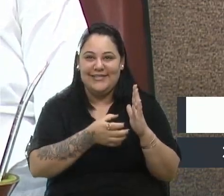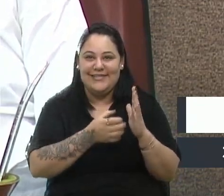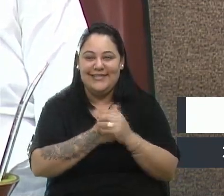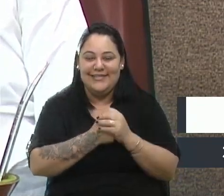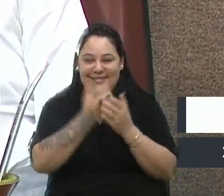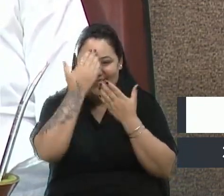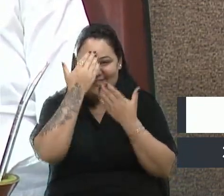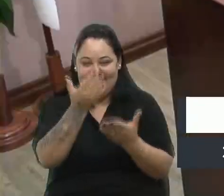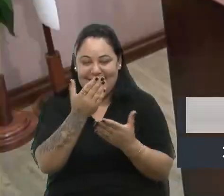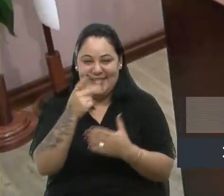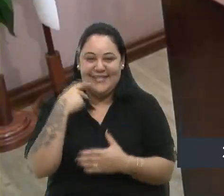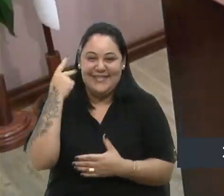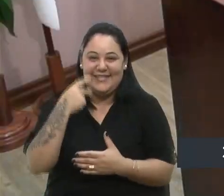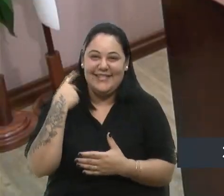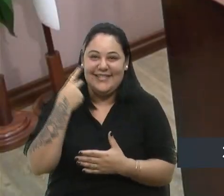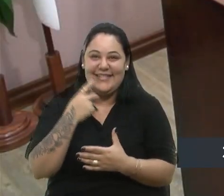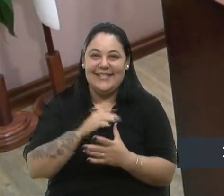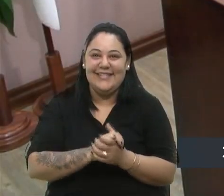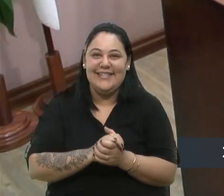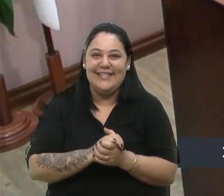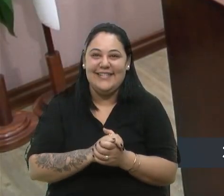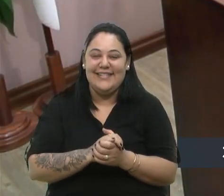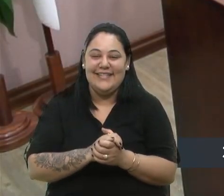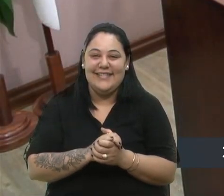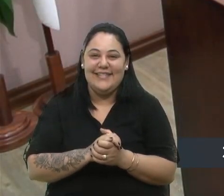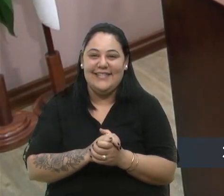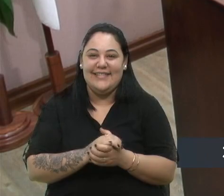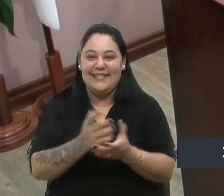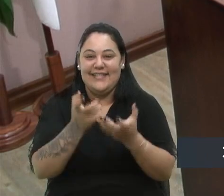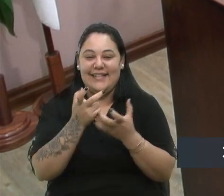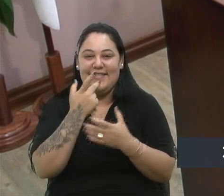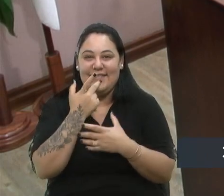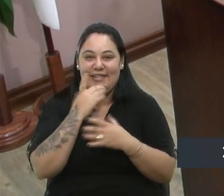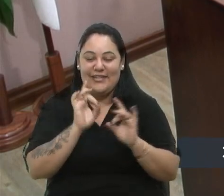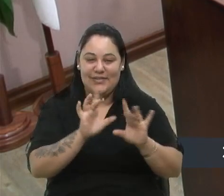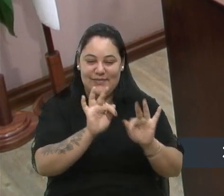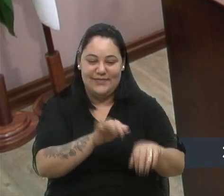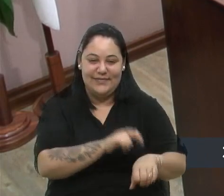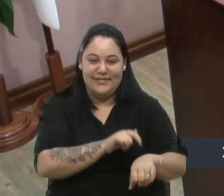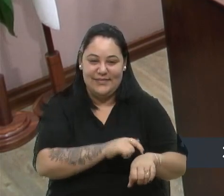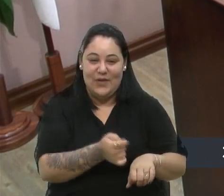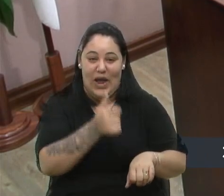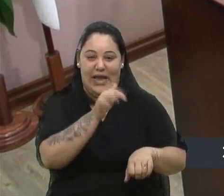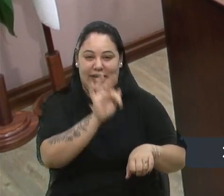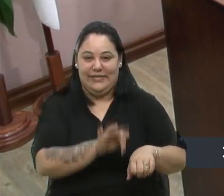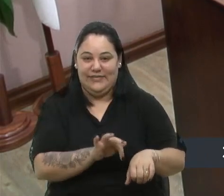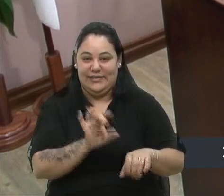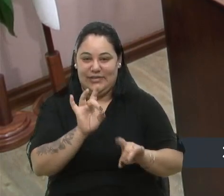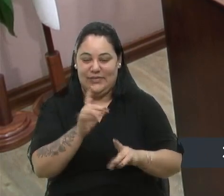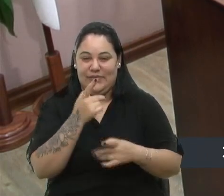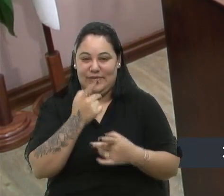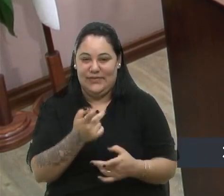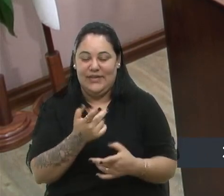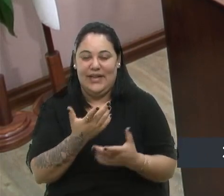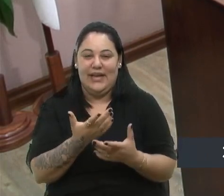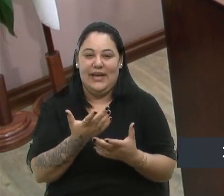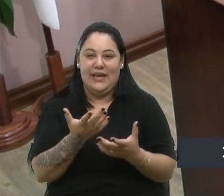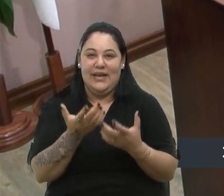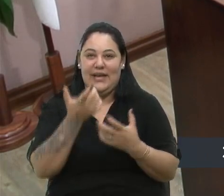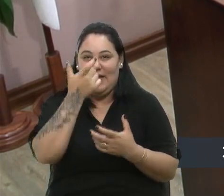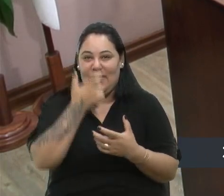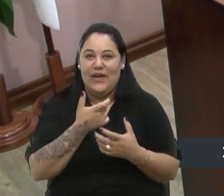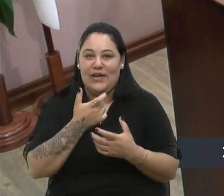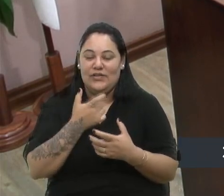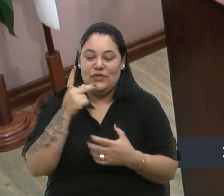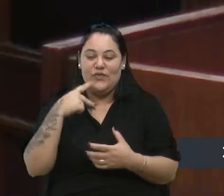Obrigado, vereadora. Eu quero dizer, só para encerrar, que o meu tempo está finalizando aqui, que eu acho que é mais, né? O vereador, por